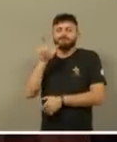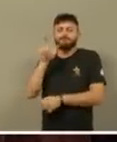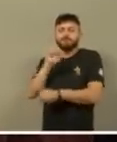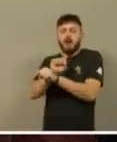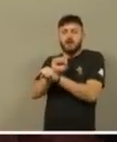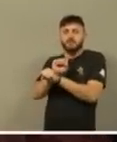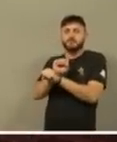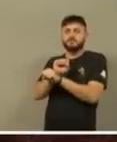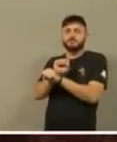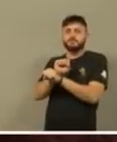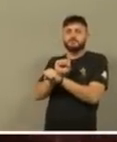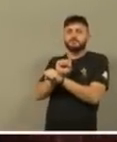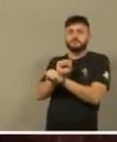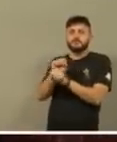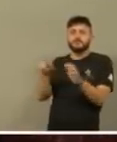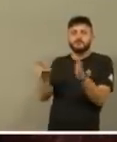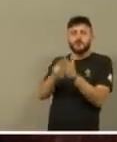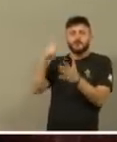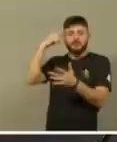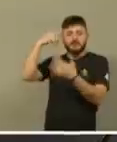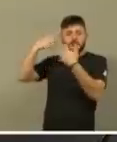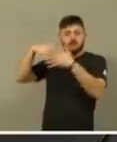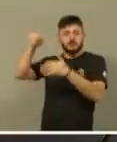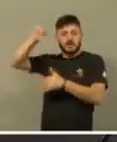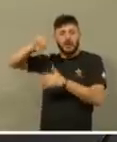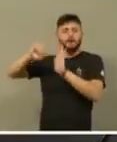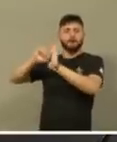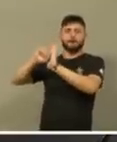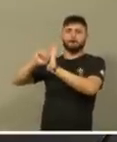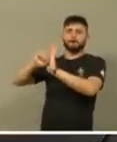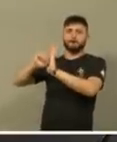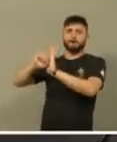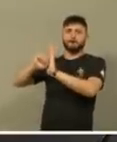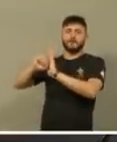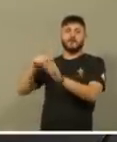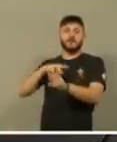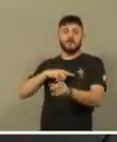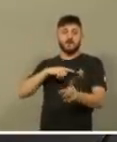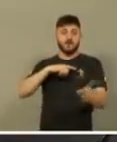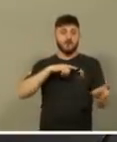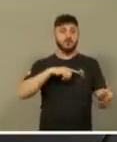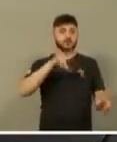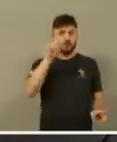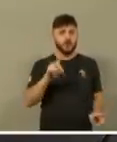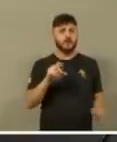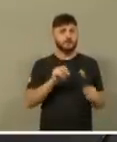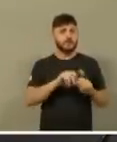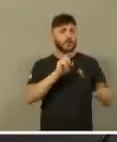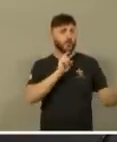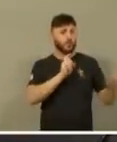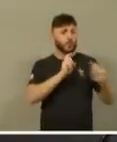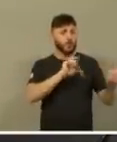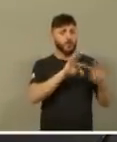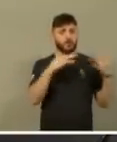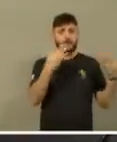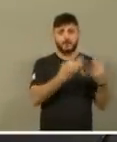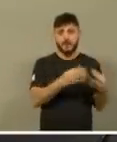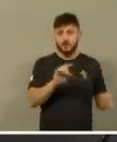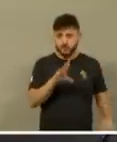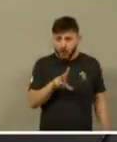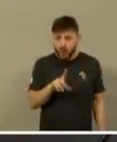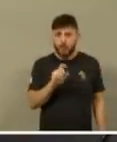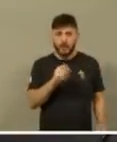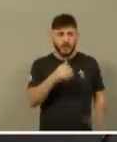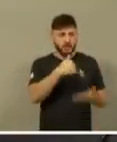um filtro, no seu próprio pensamento, e você tem o direito, de fazer uma reunião em família, reunião em família, não é só para,